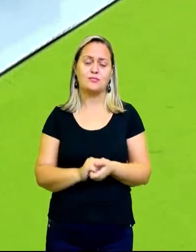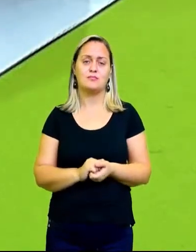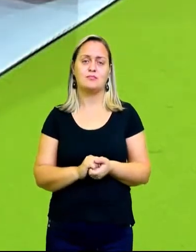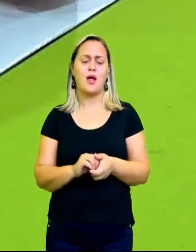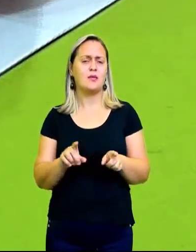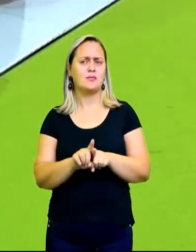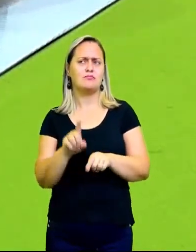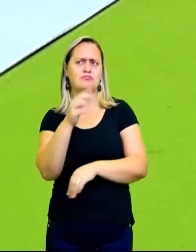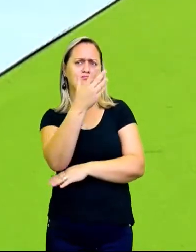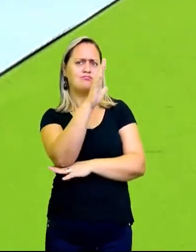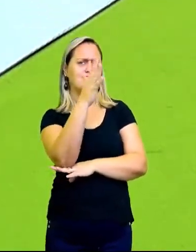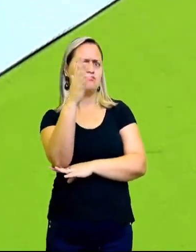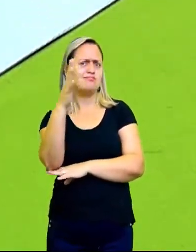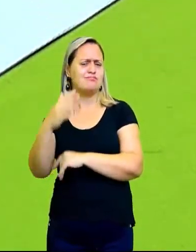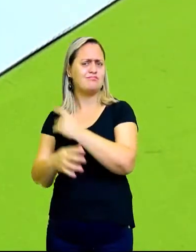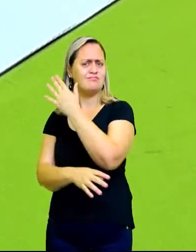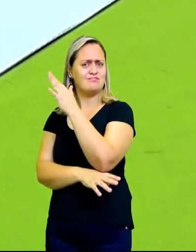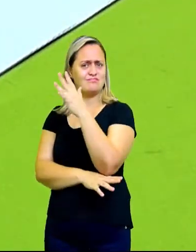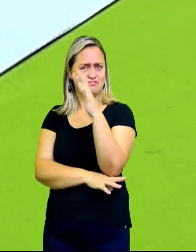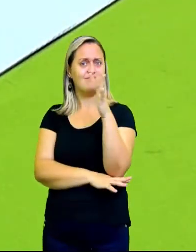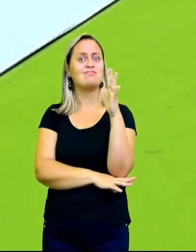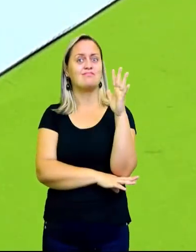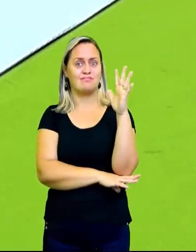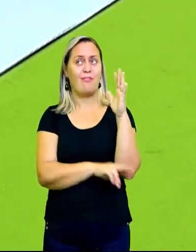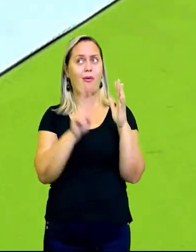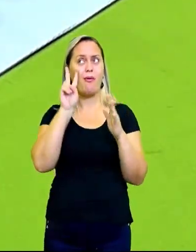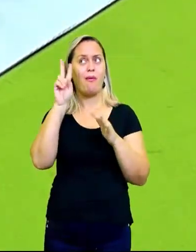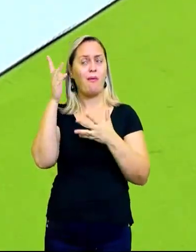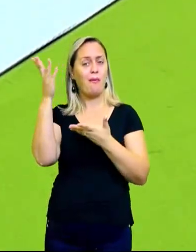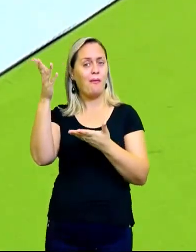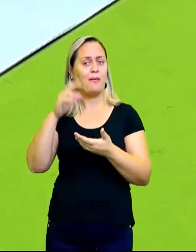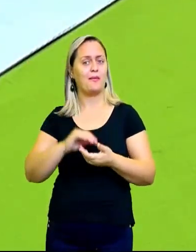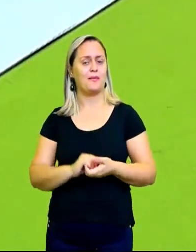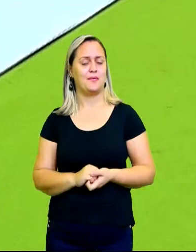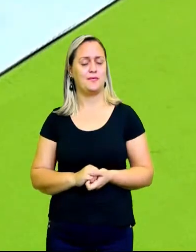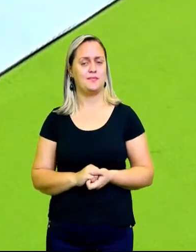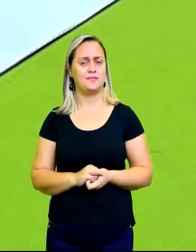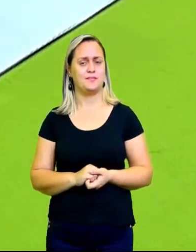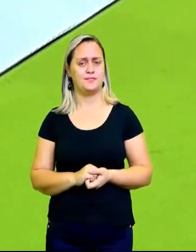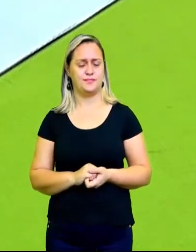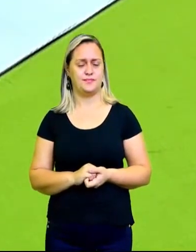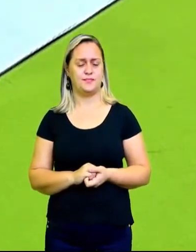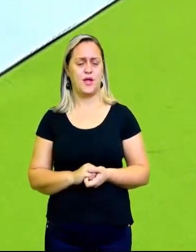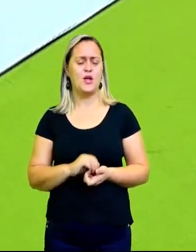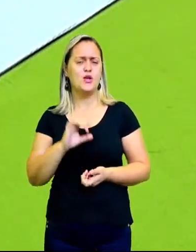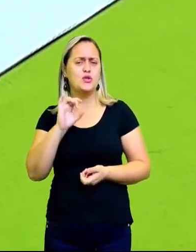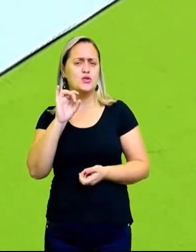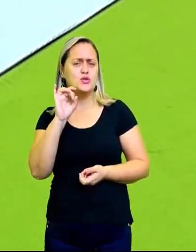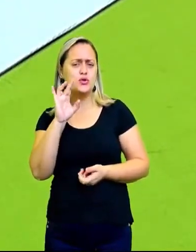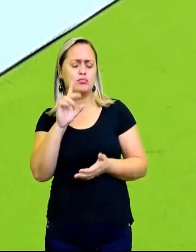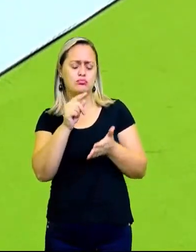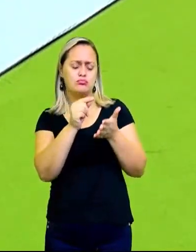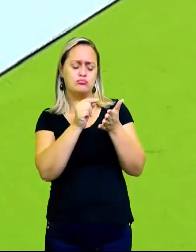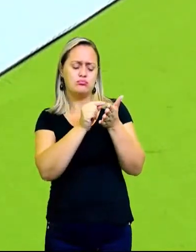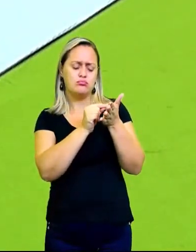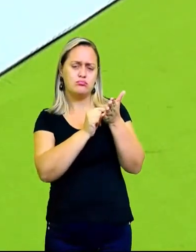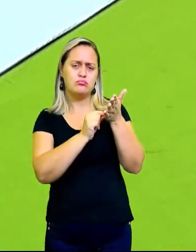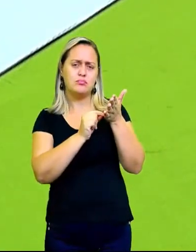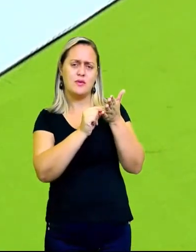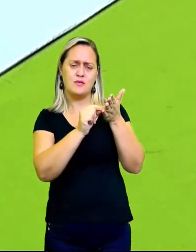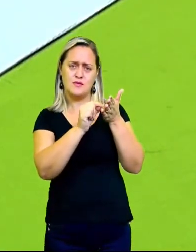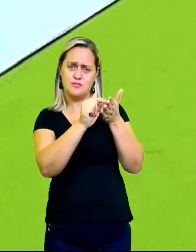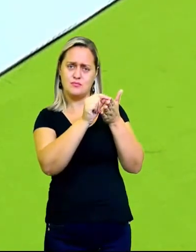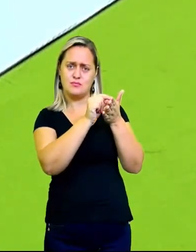então. Ó, eu estou fazendo o desenho, ele está assim, bem levinho, por quê? Depois que eu pontilhar ele